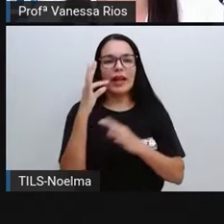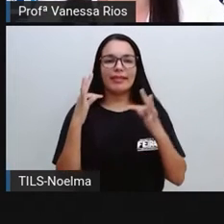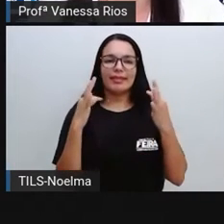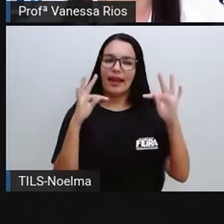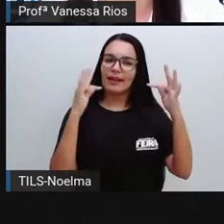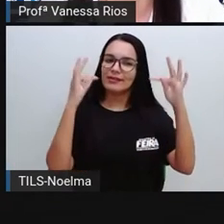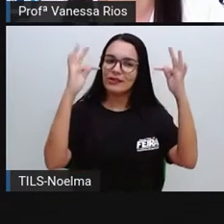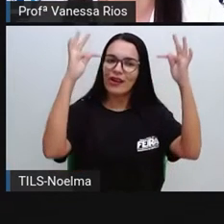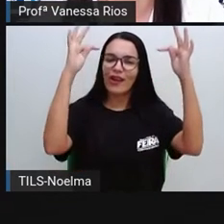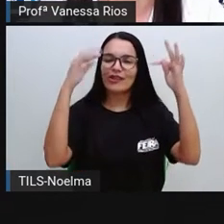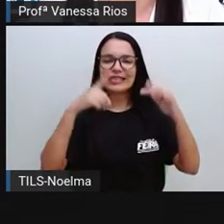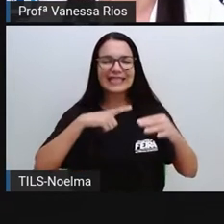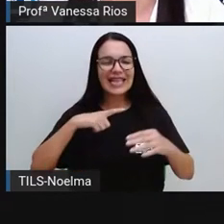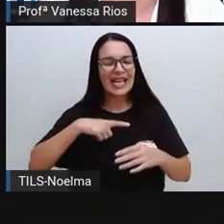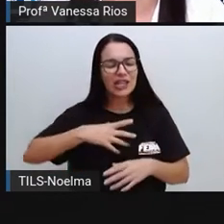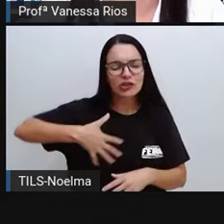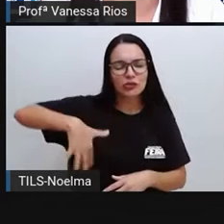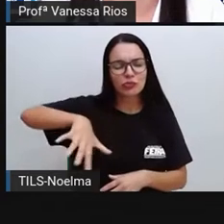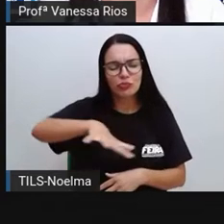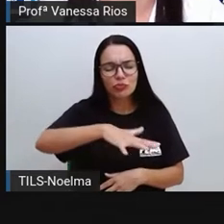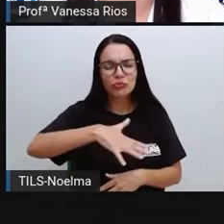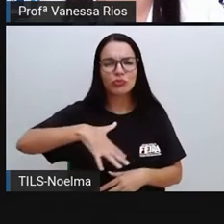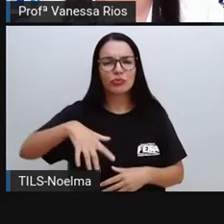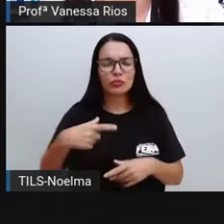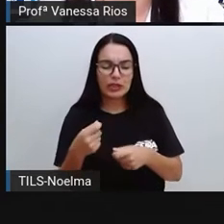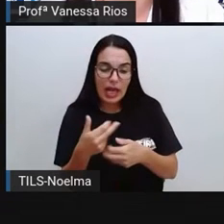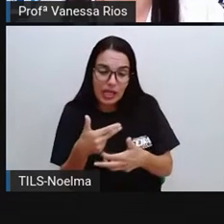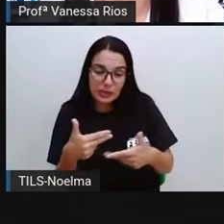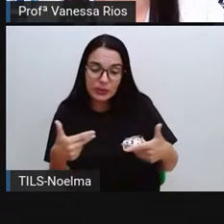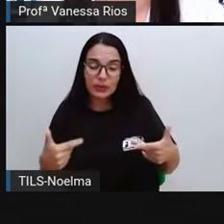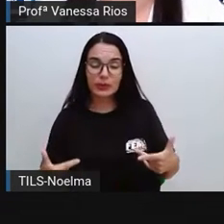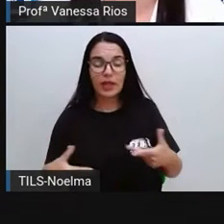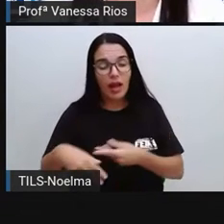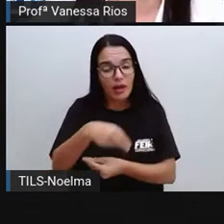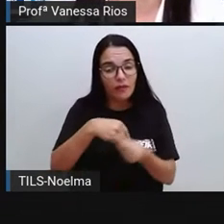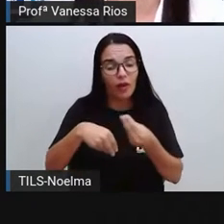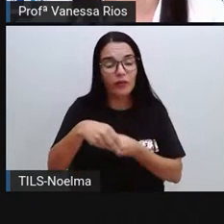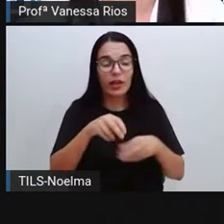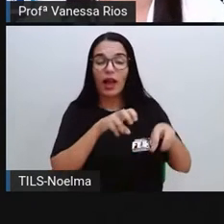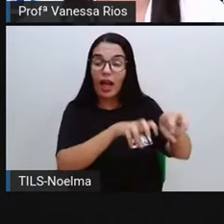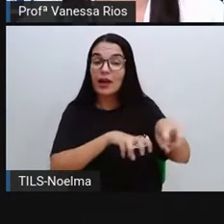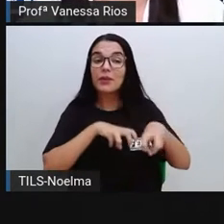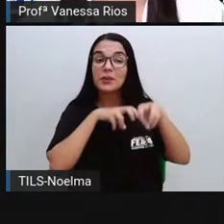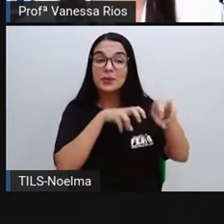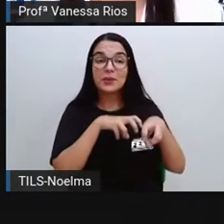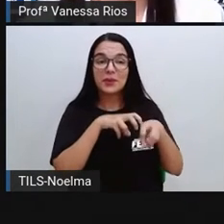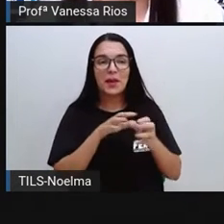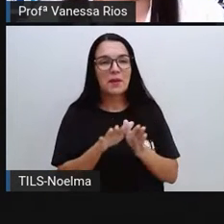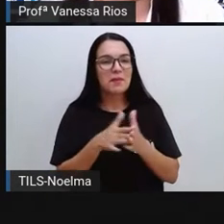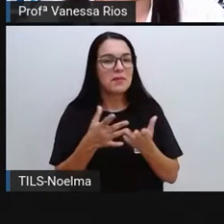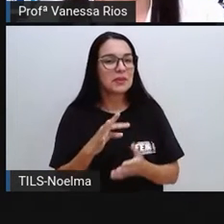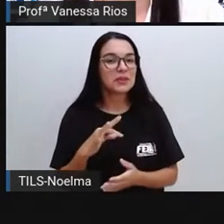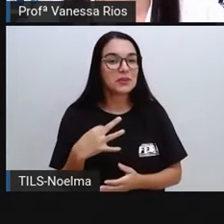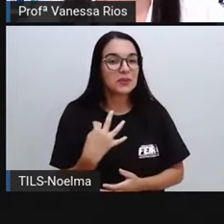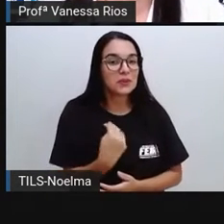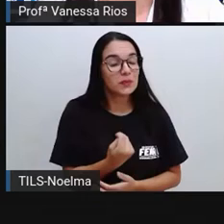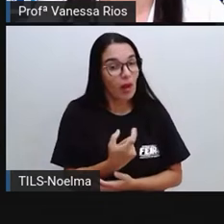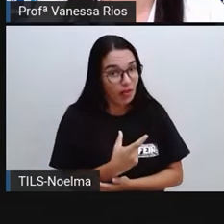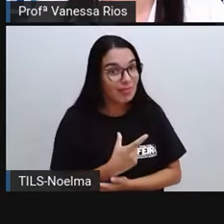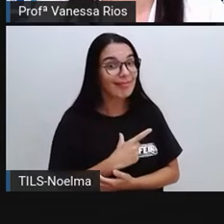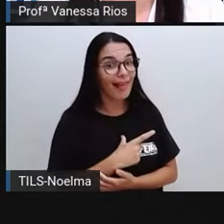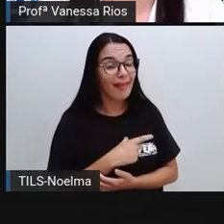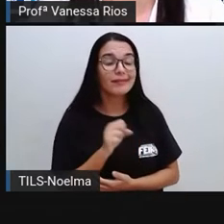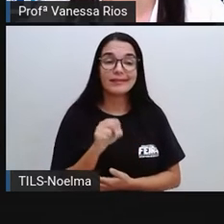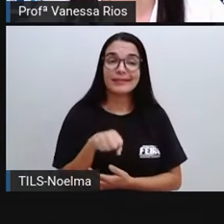ações envolvendo a agricultura que conhecemos hoje. Mas tudo teve início, né? A